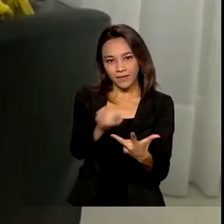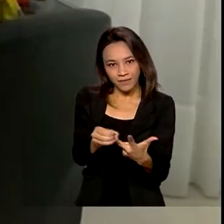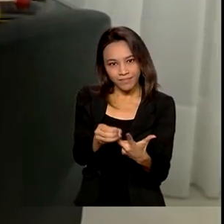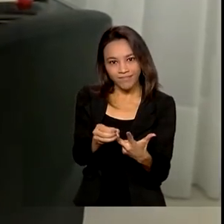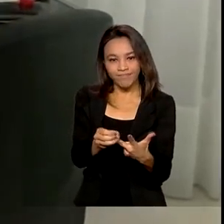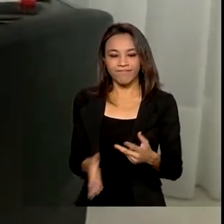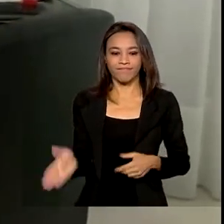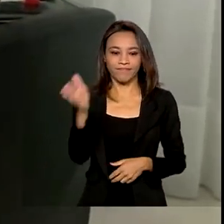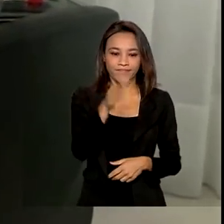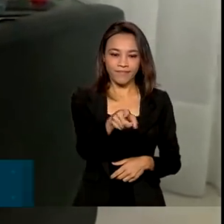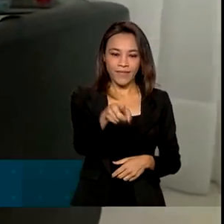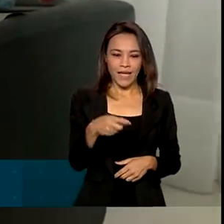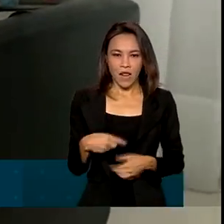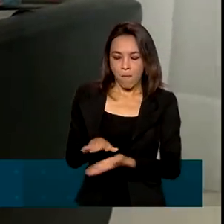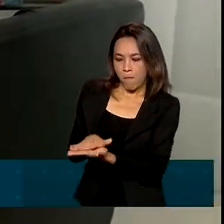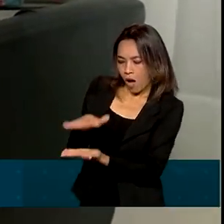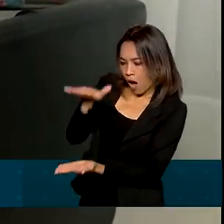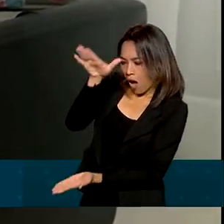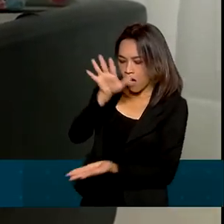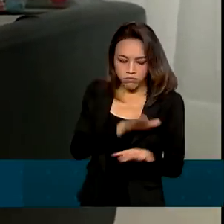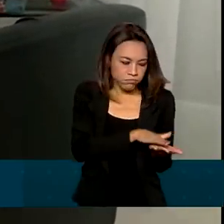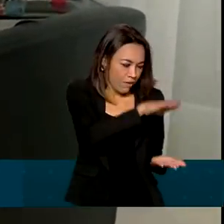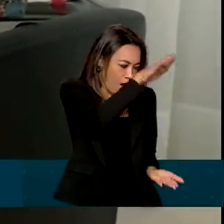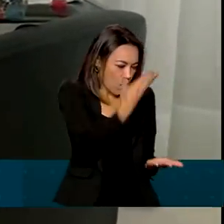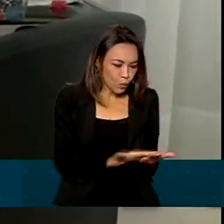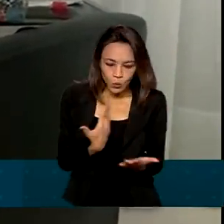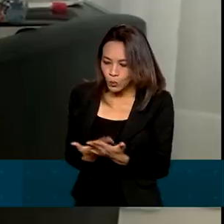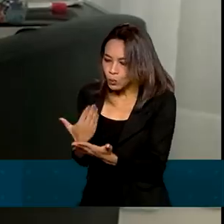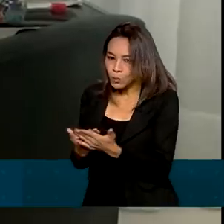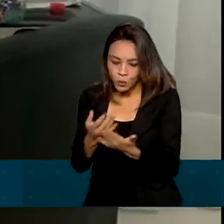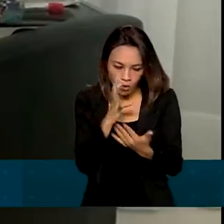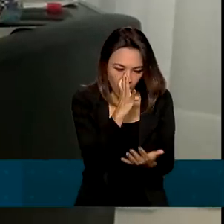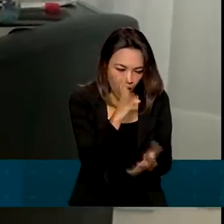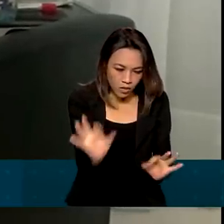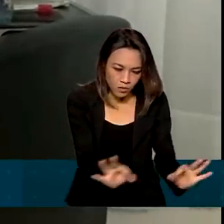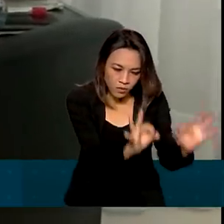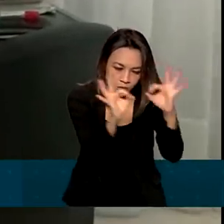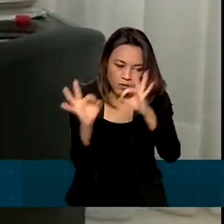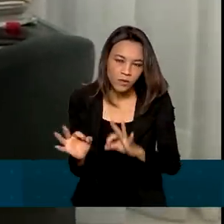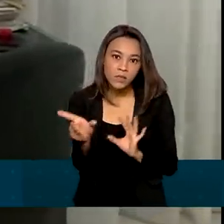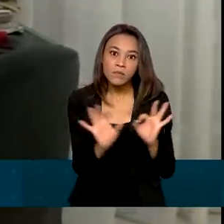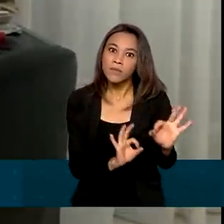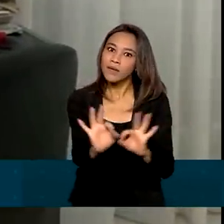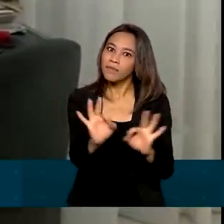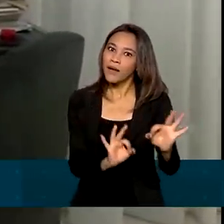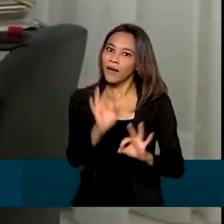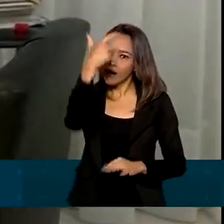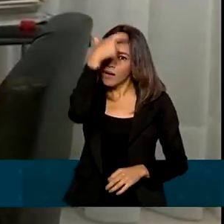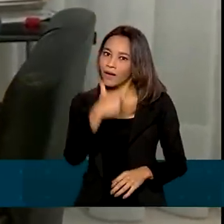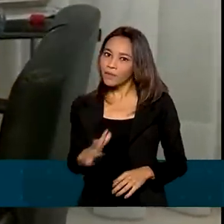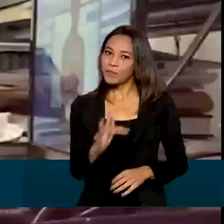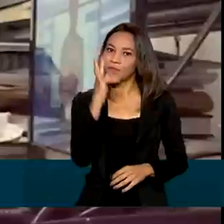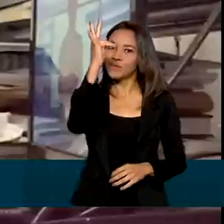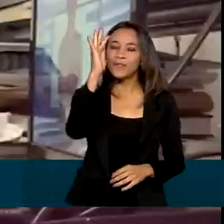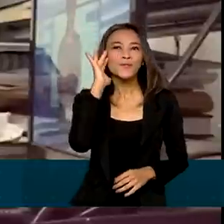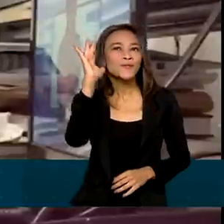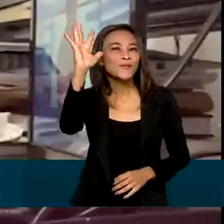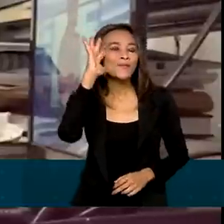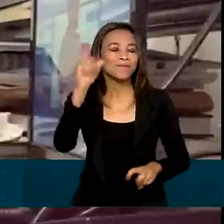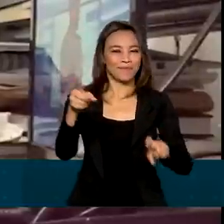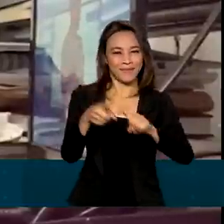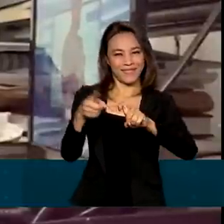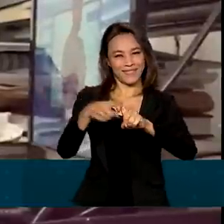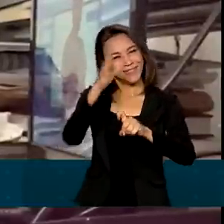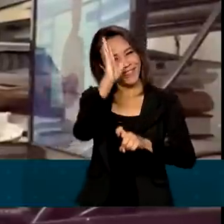Cercada de livros e focada nas videoaulas, Mariana se prepara para o futuro. Ela sonha em estudar medicina e já